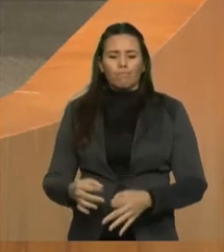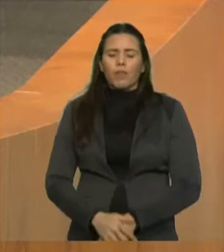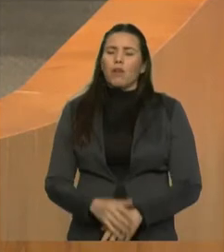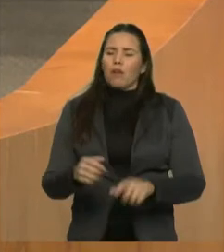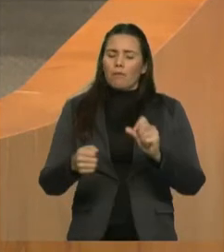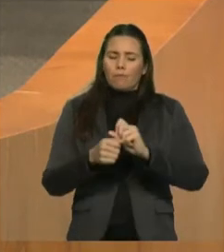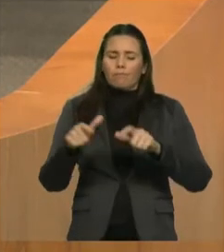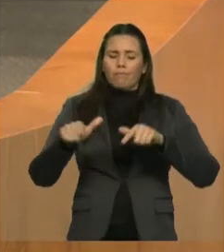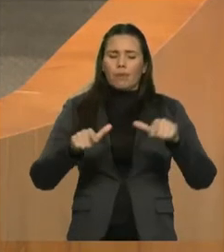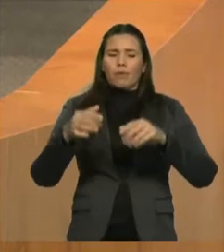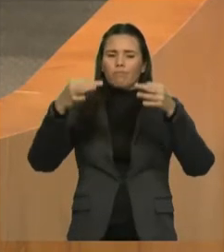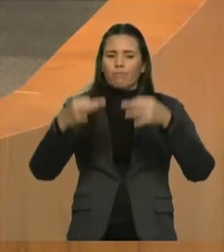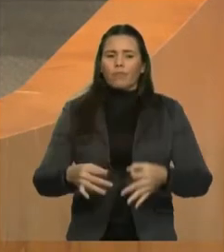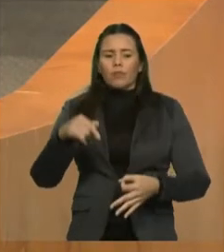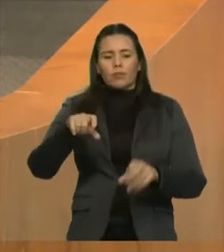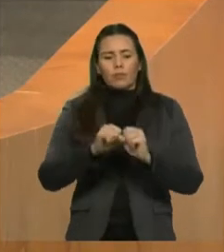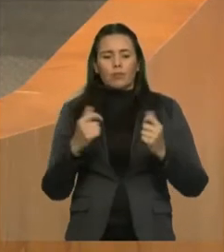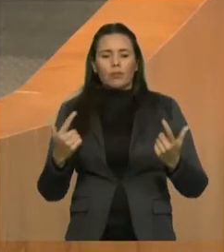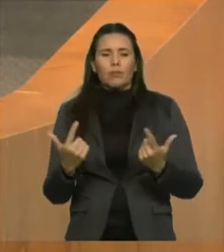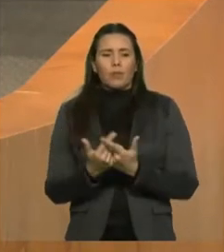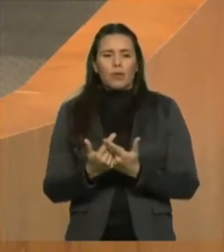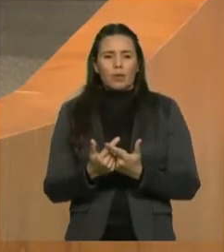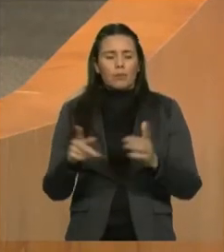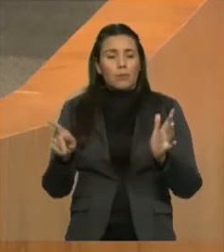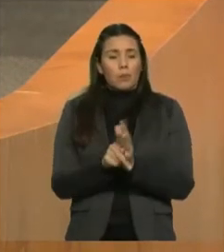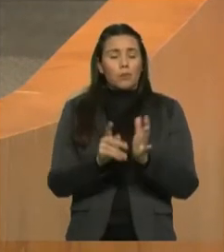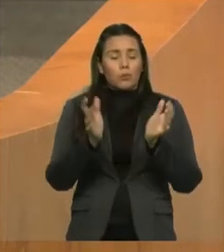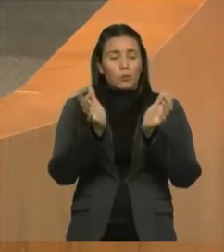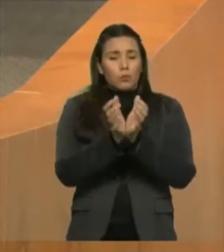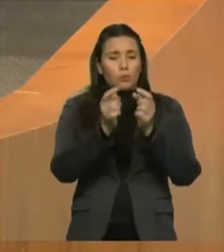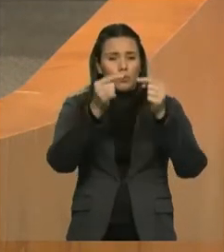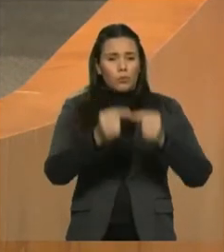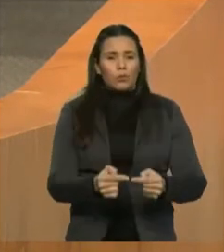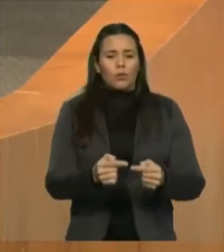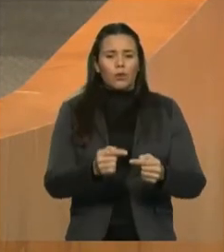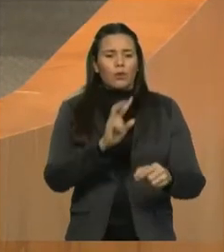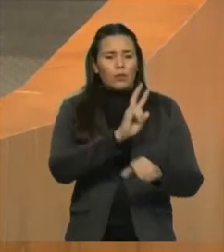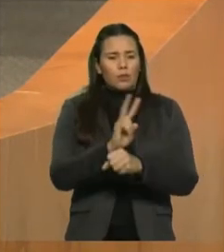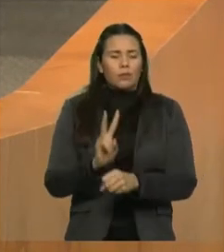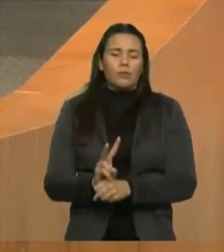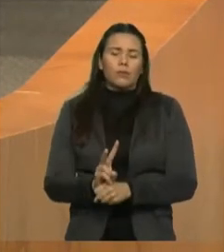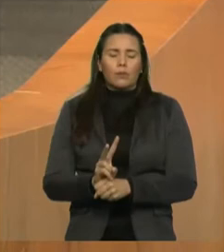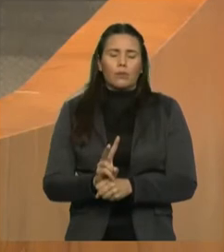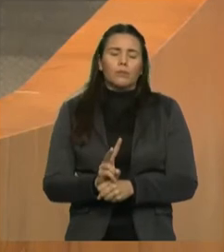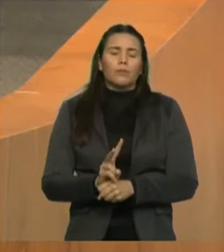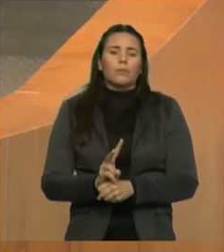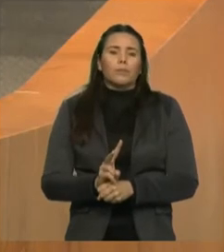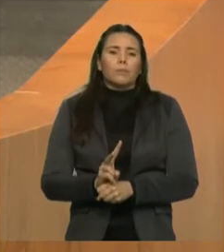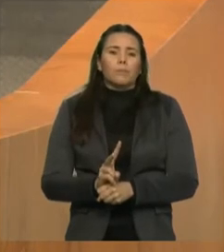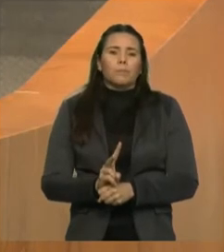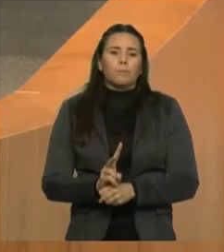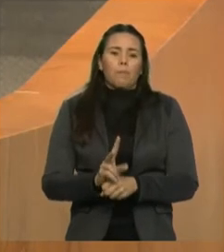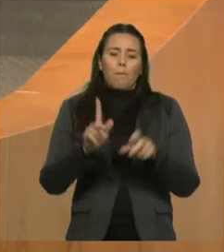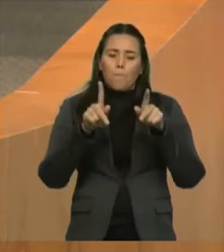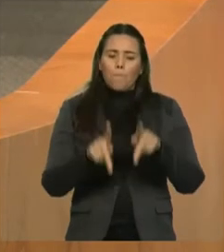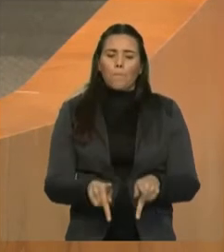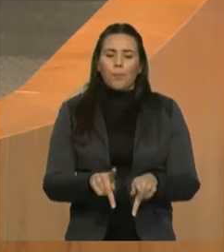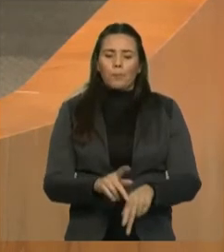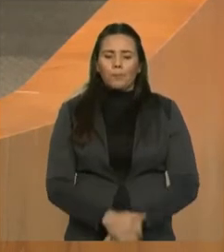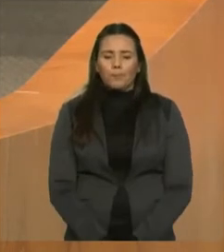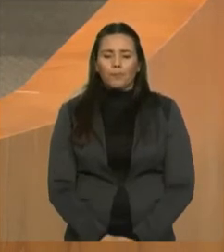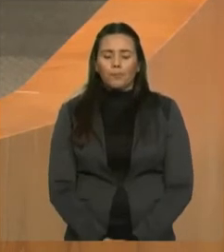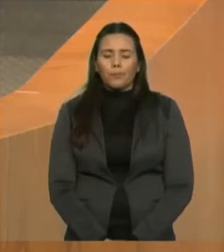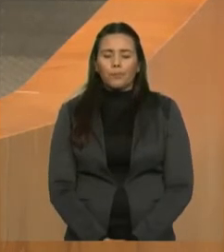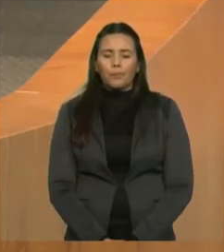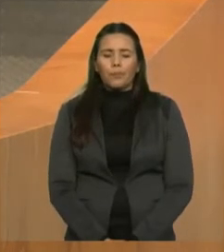Assembleia Legislativa do Estado do Maranhão, como oposição e defesa da nossa população. E durante o seu pronunciamento, deputado César